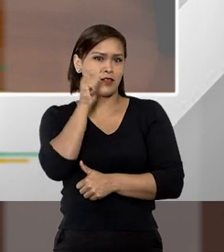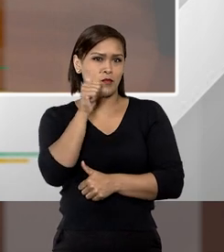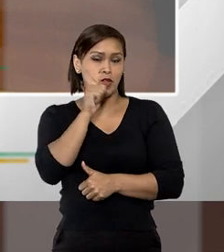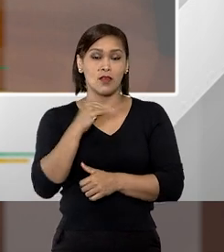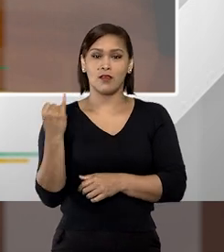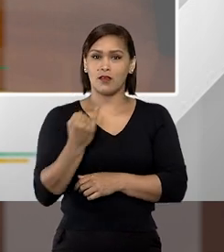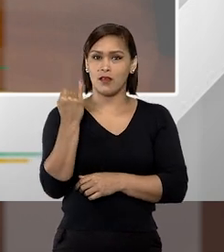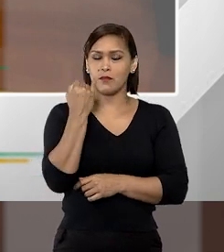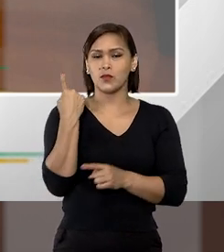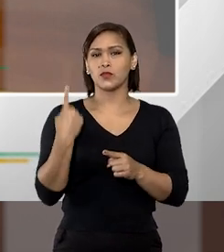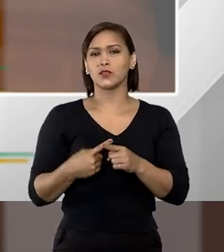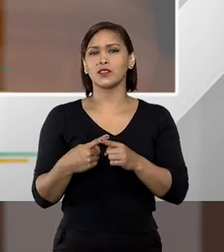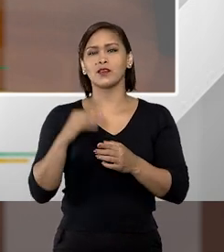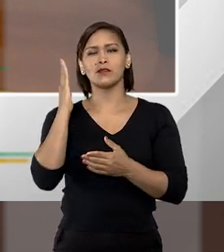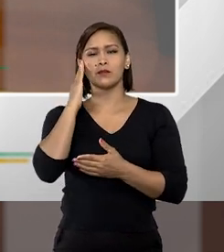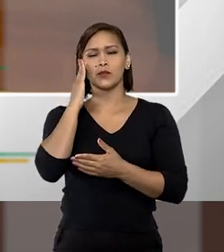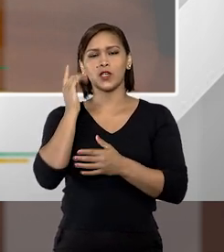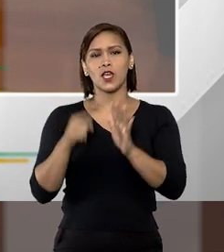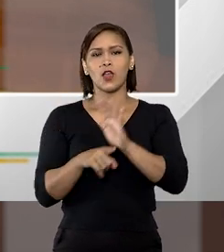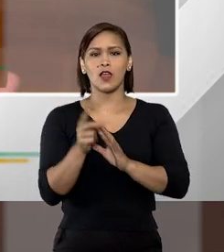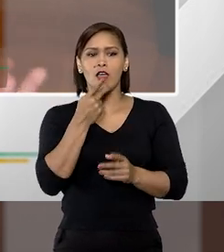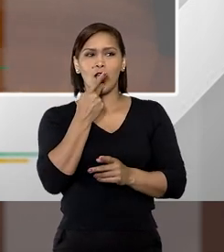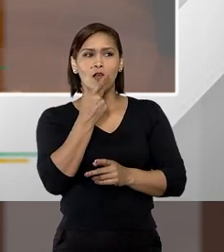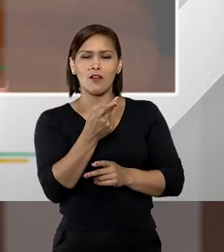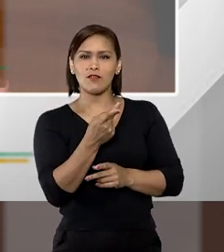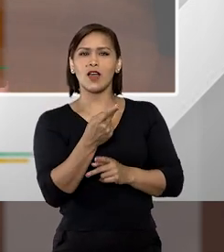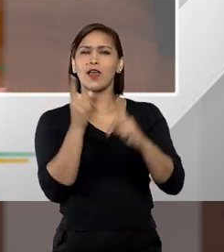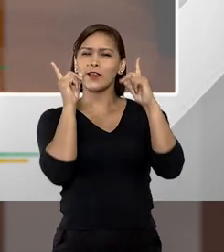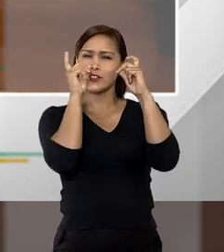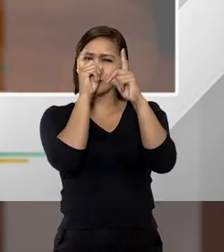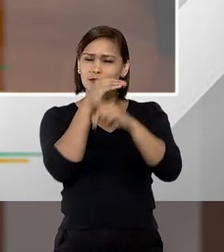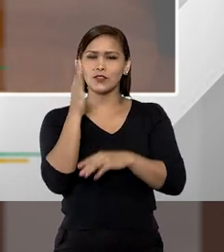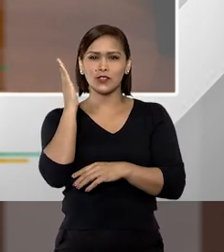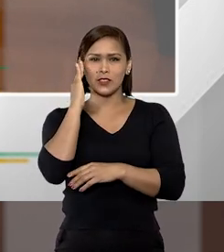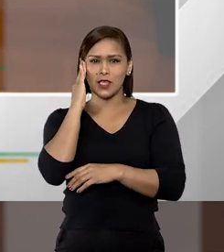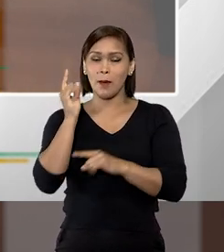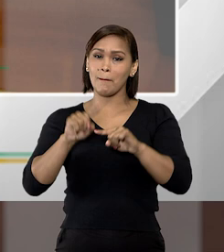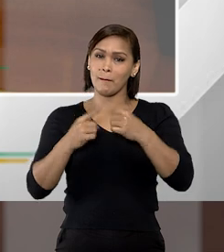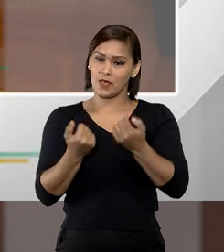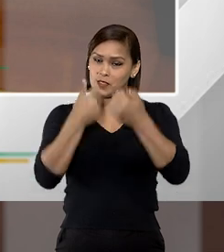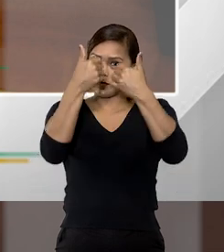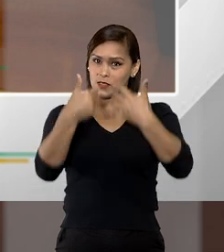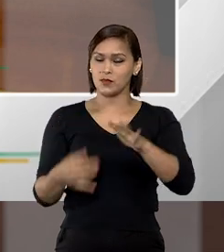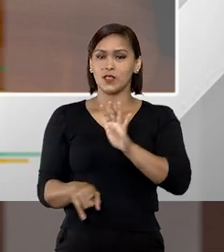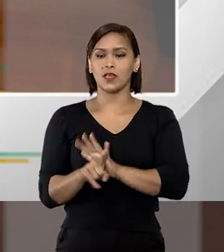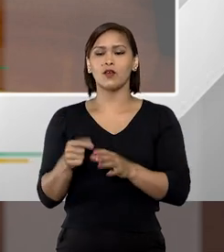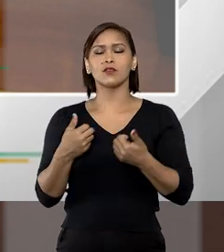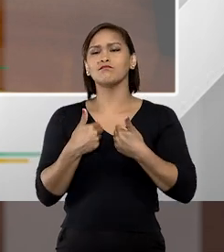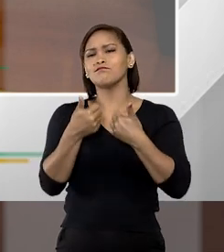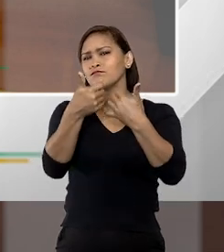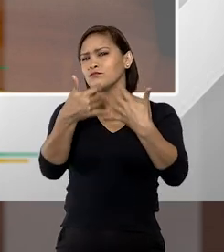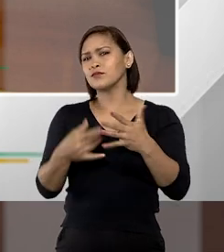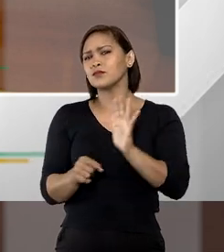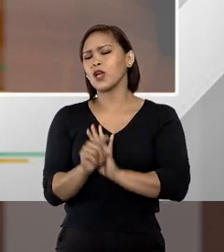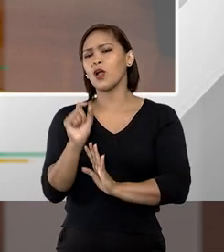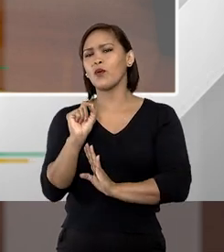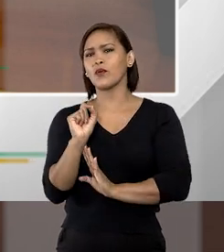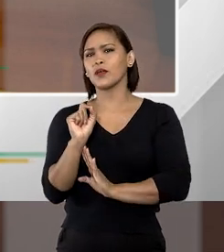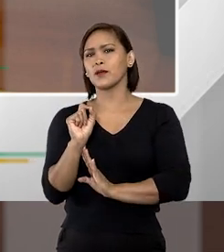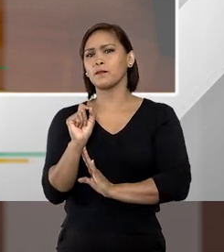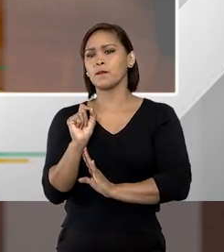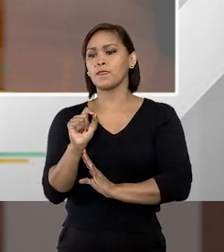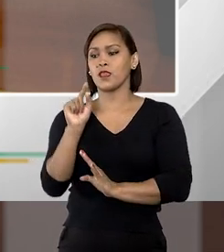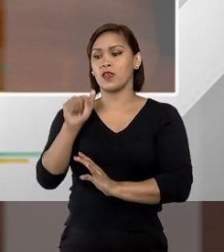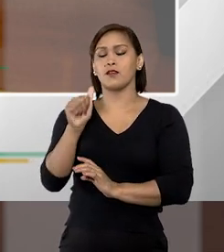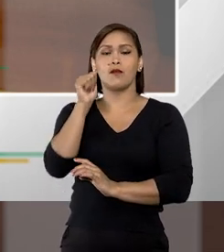importante entender isso, porque quando a gente fala isso, às vezes é um pouquinho difícil de compreender. E a questão que a gente coloca é o seguinte, você